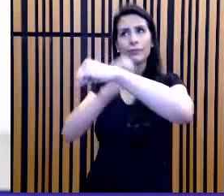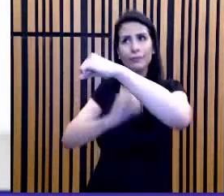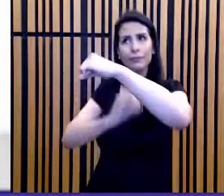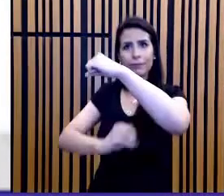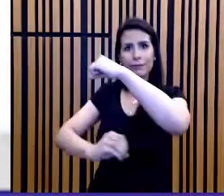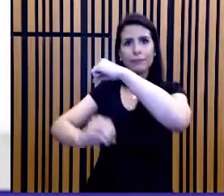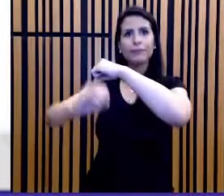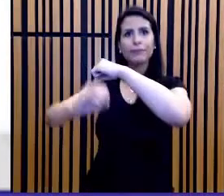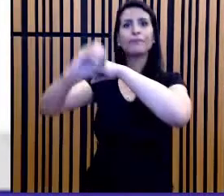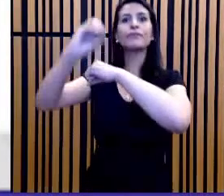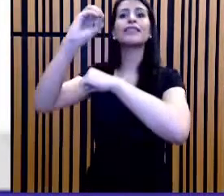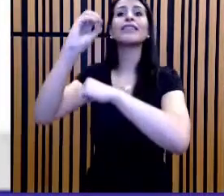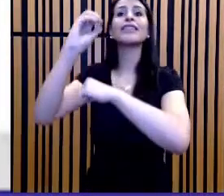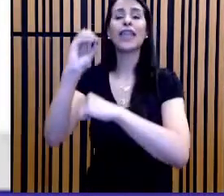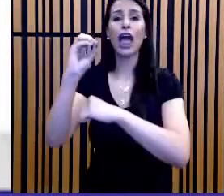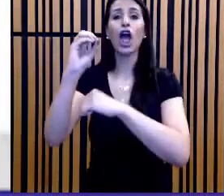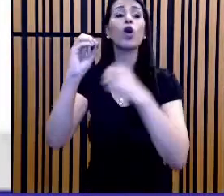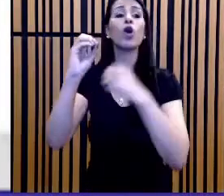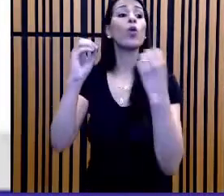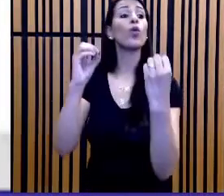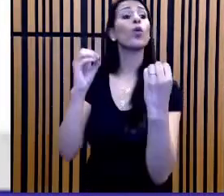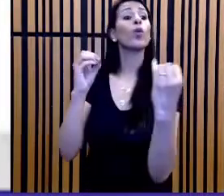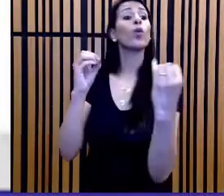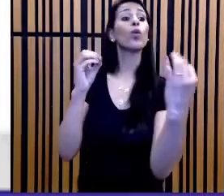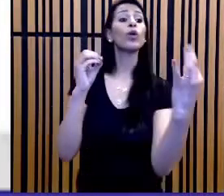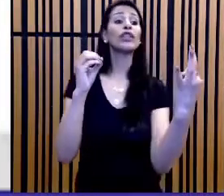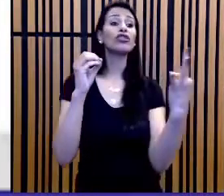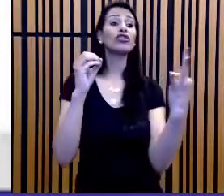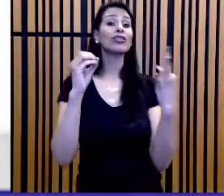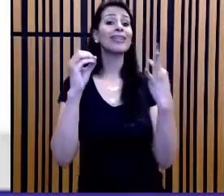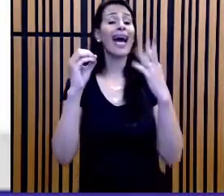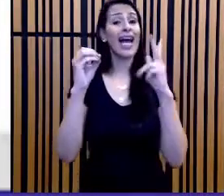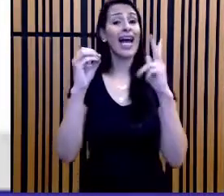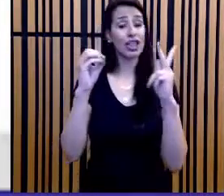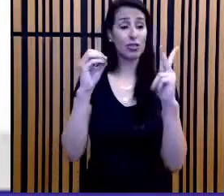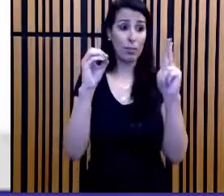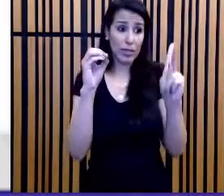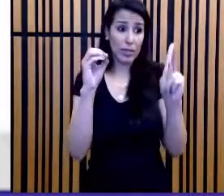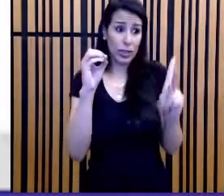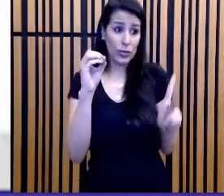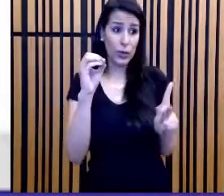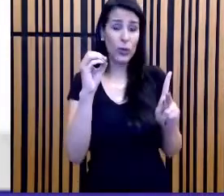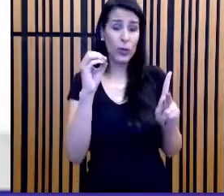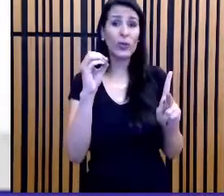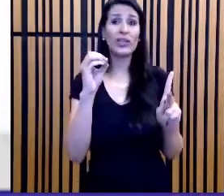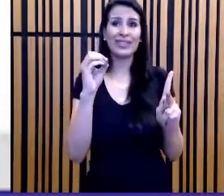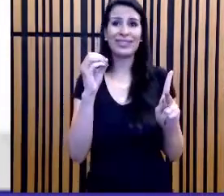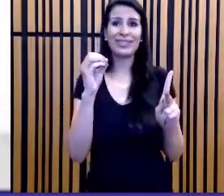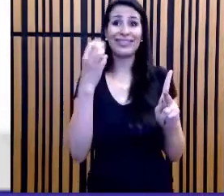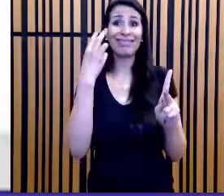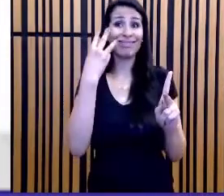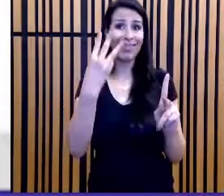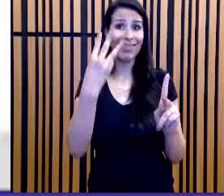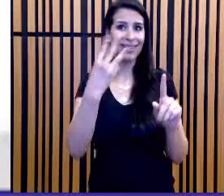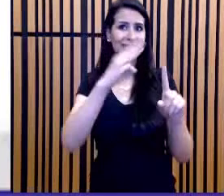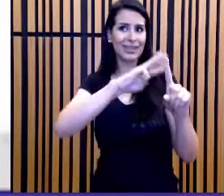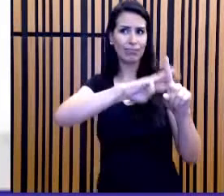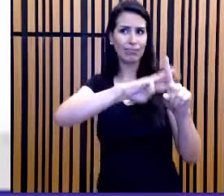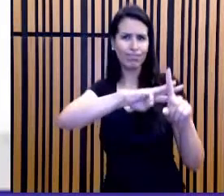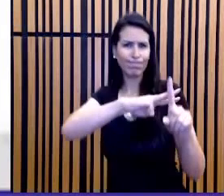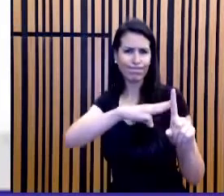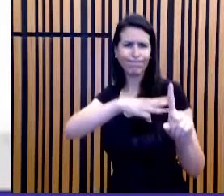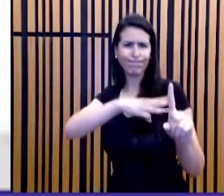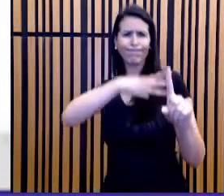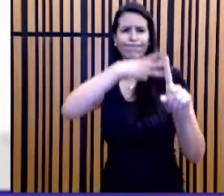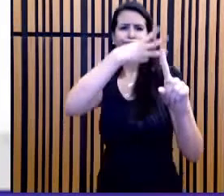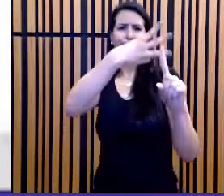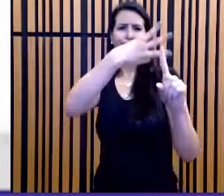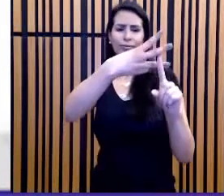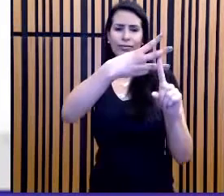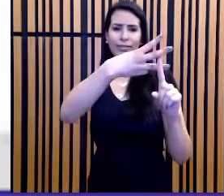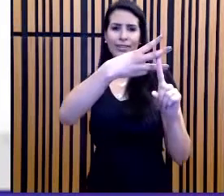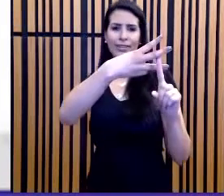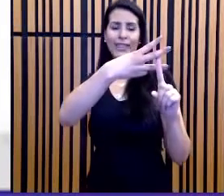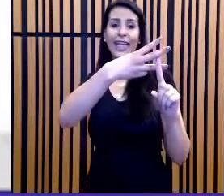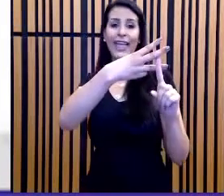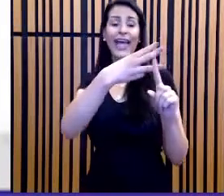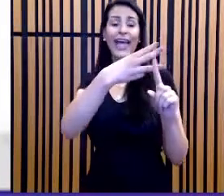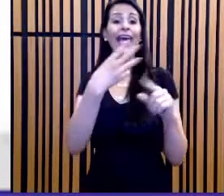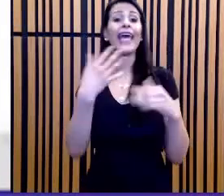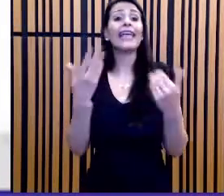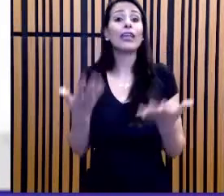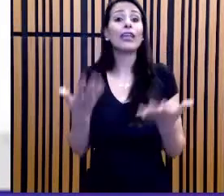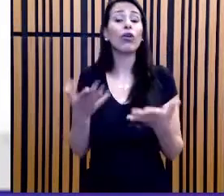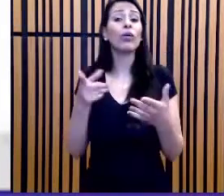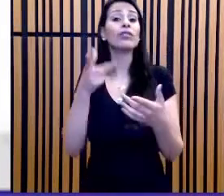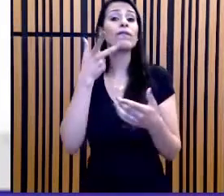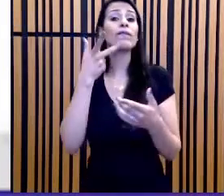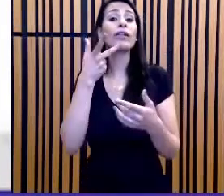O número de visitantes no evento é triplicado. Eles estão fazendo referência ao fato de que a contagem, a contagem do